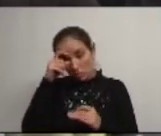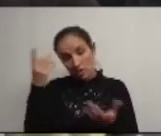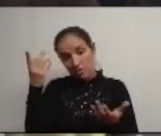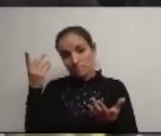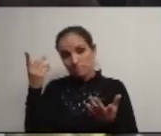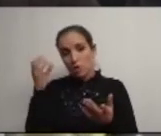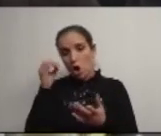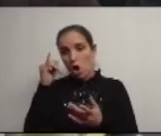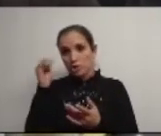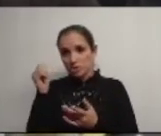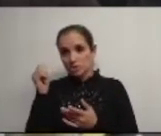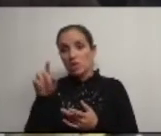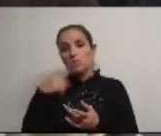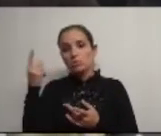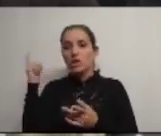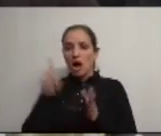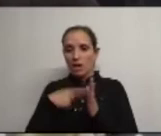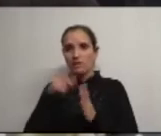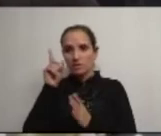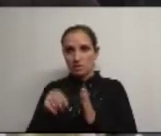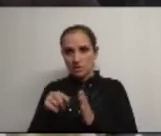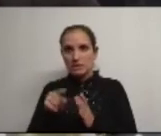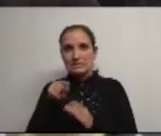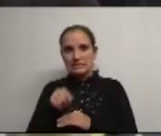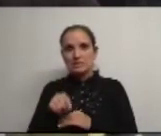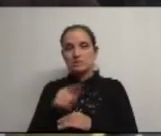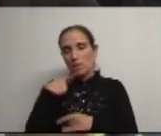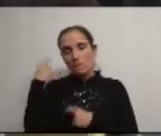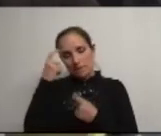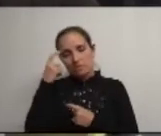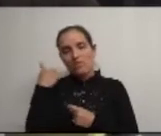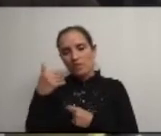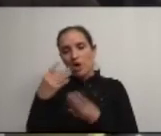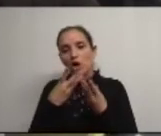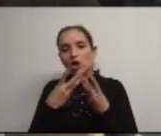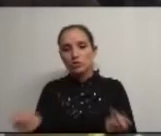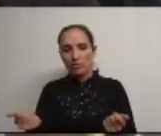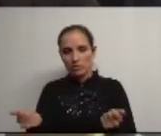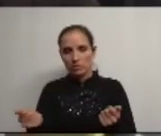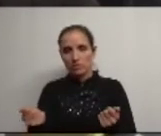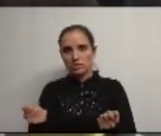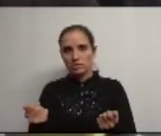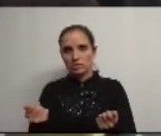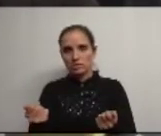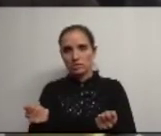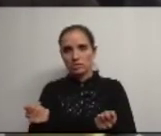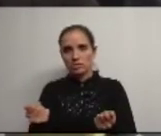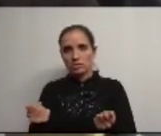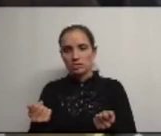em Ois da Ribeira depois teremos outra em Águeda também e aí penso que resolveremos vamos lá ver